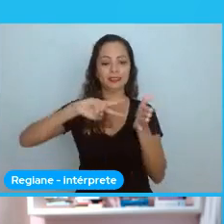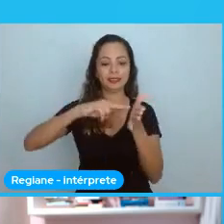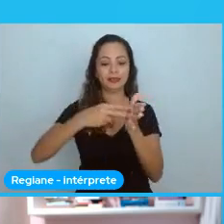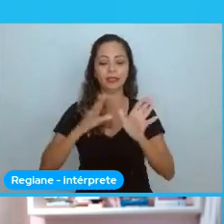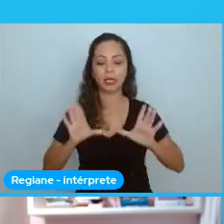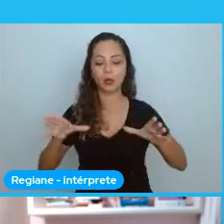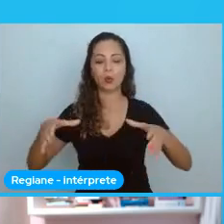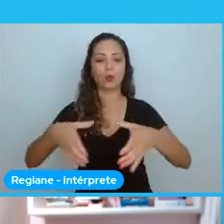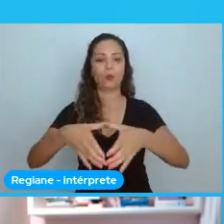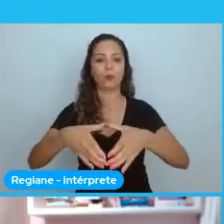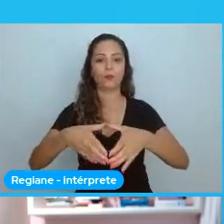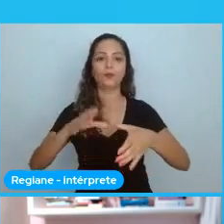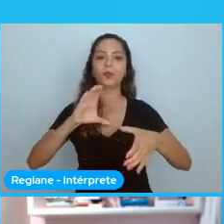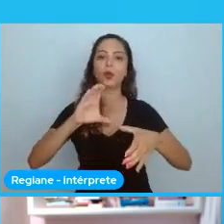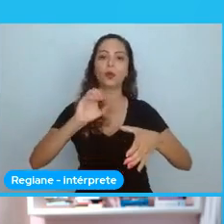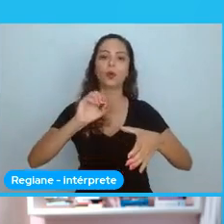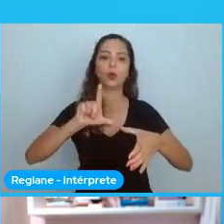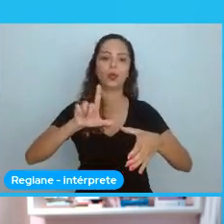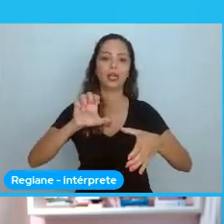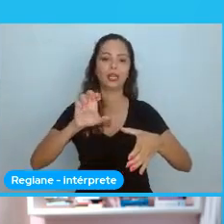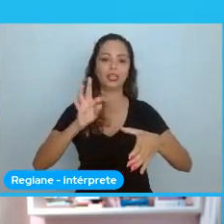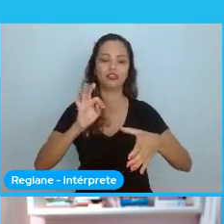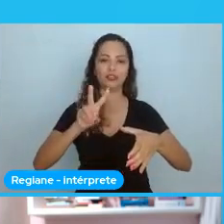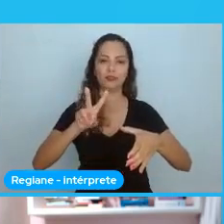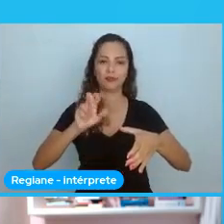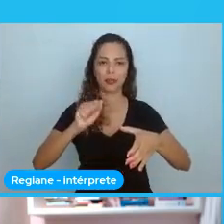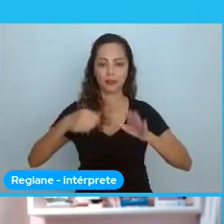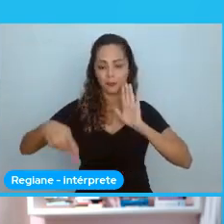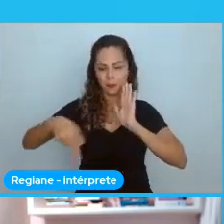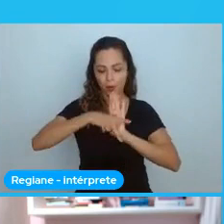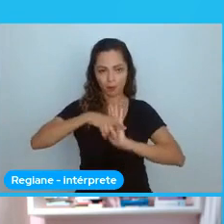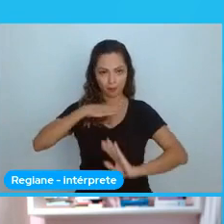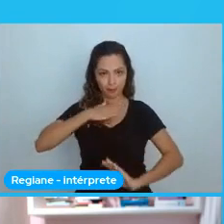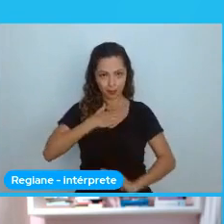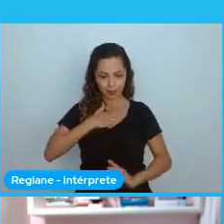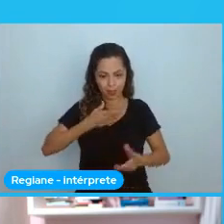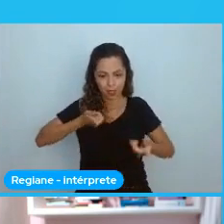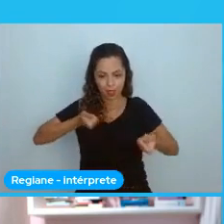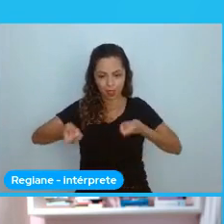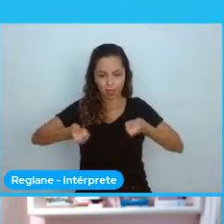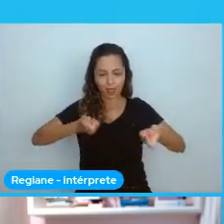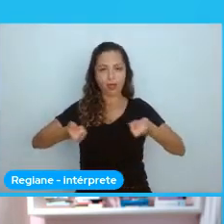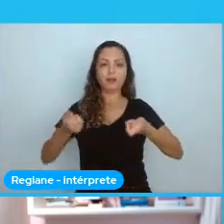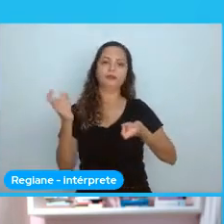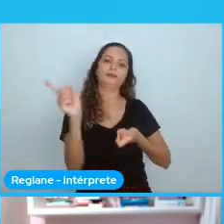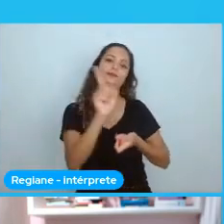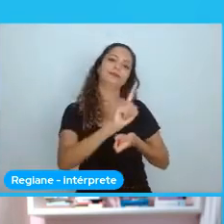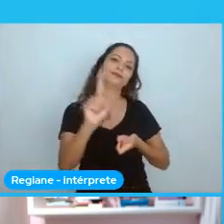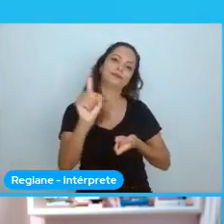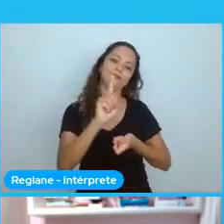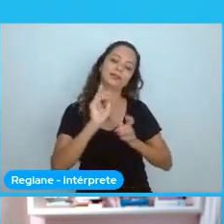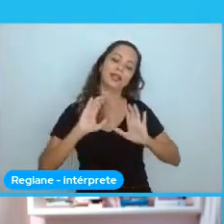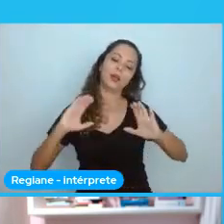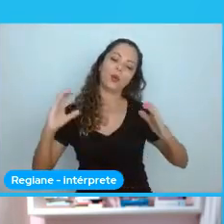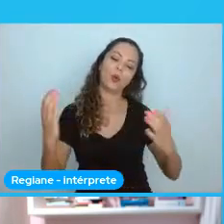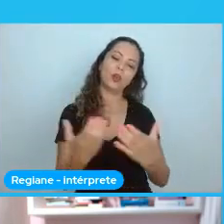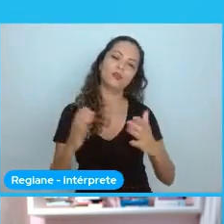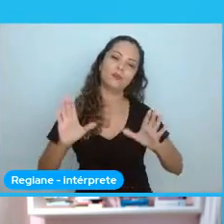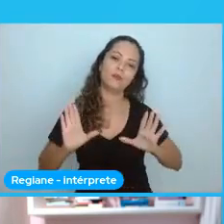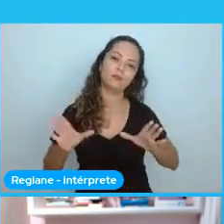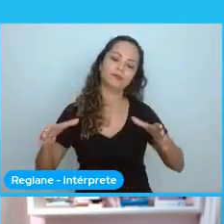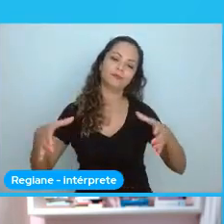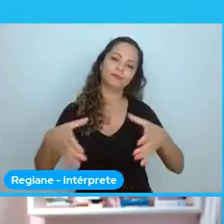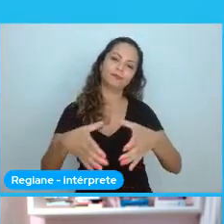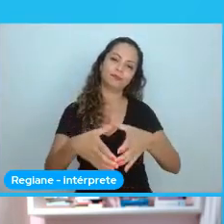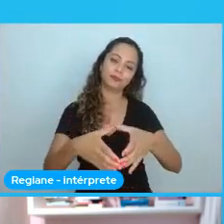pertence a você. E eu acho que demorou para eu entender isso. Demorou para eu entender que a comunidade não